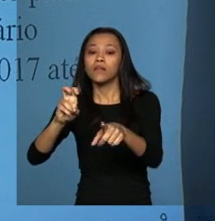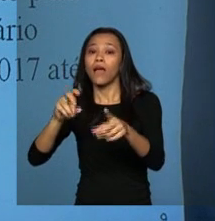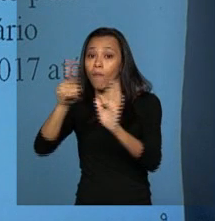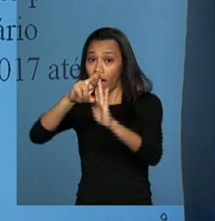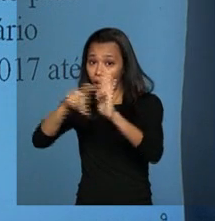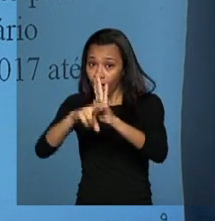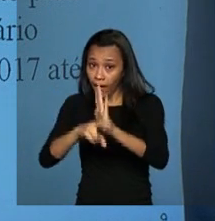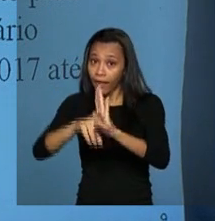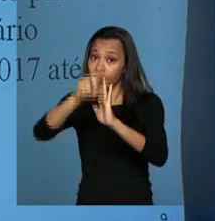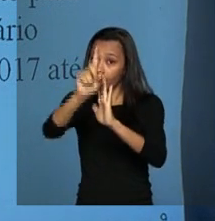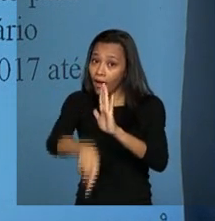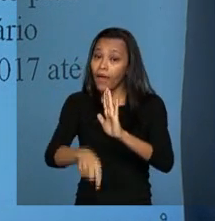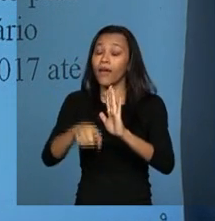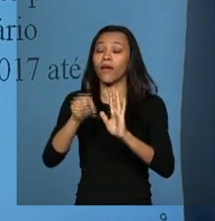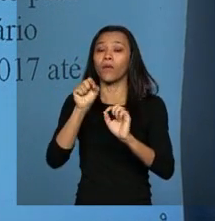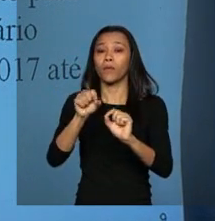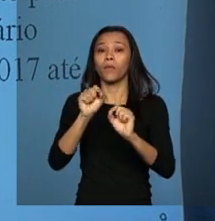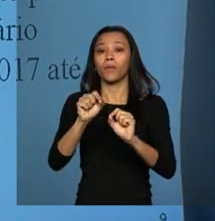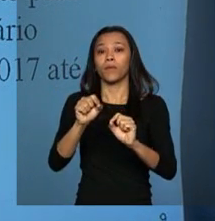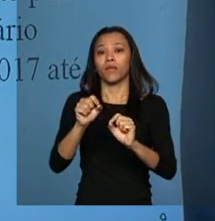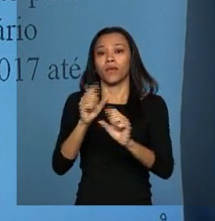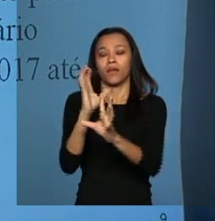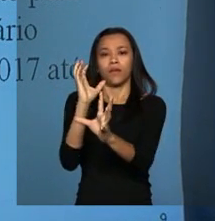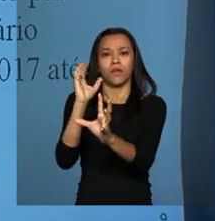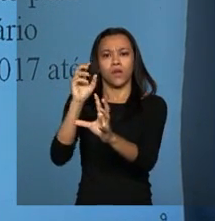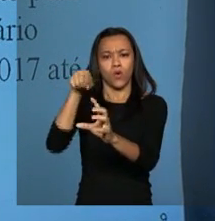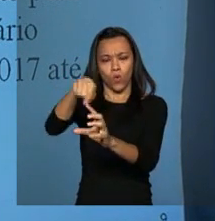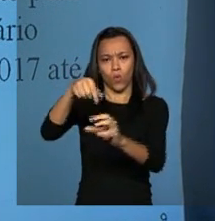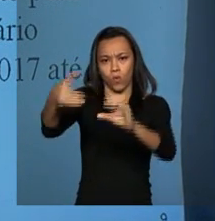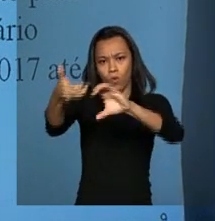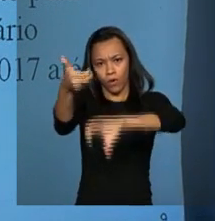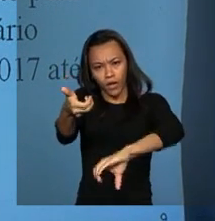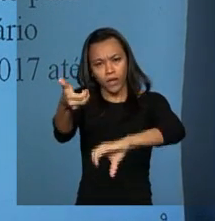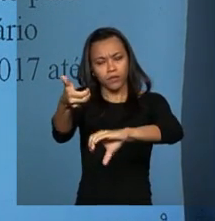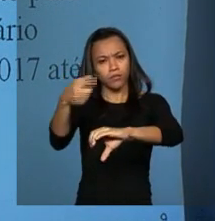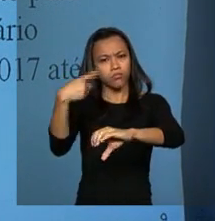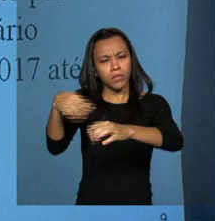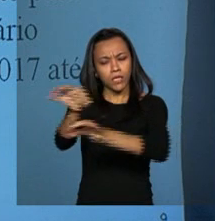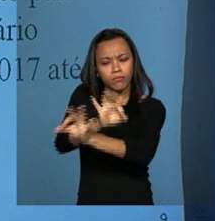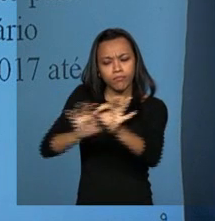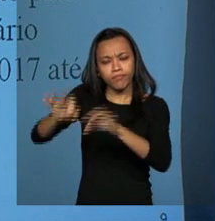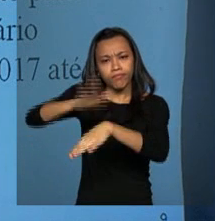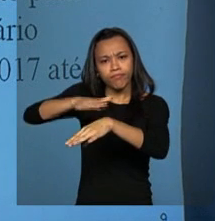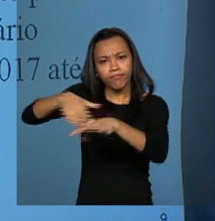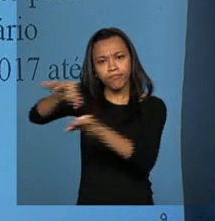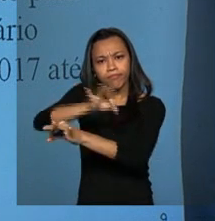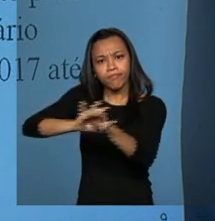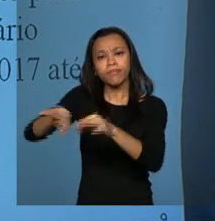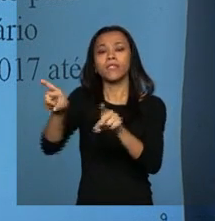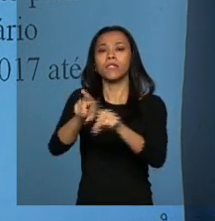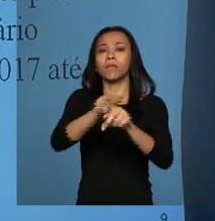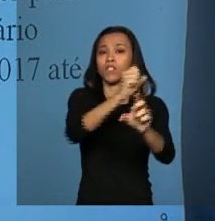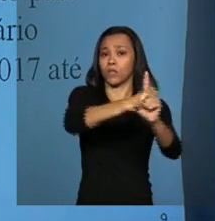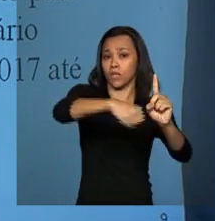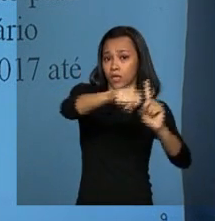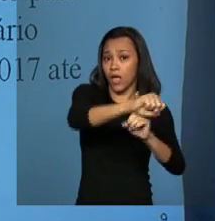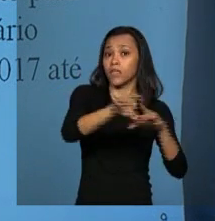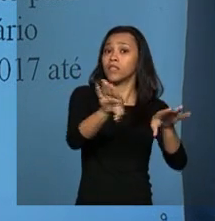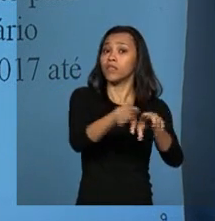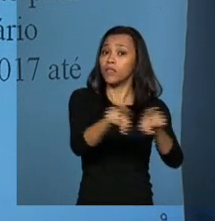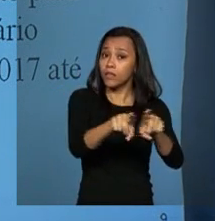para o Congresso Nacional e para a sociedade, especialmente, para as representações de trabalhadores. Então,